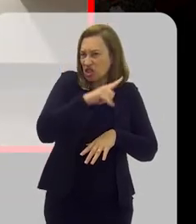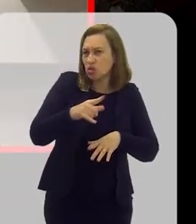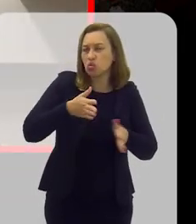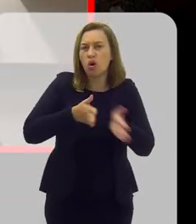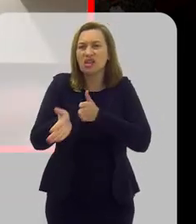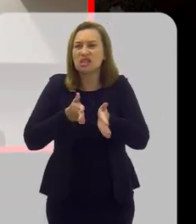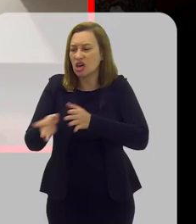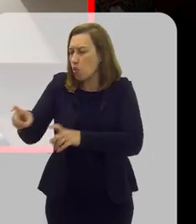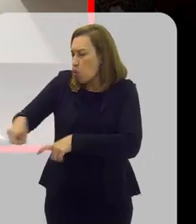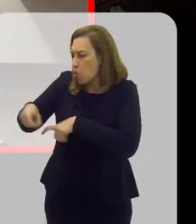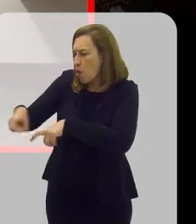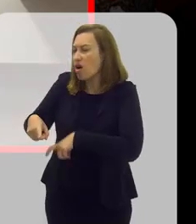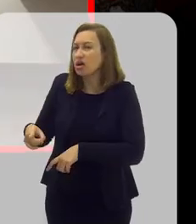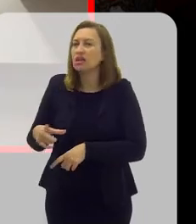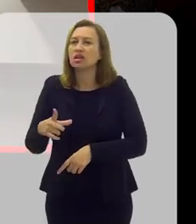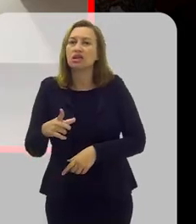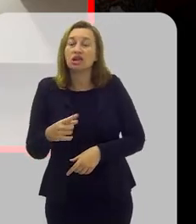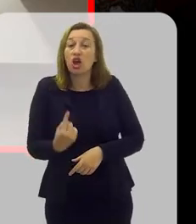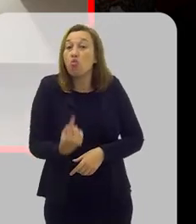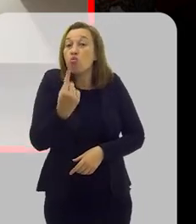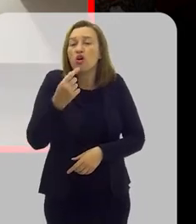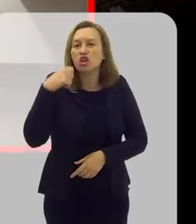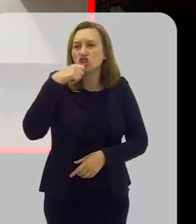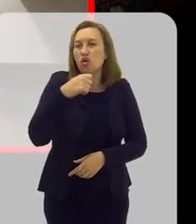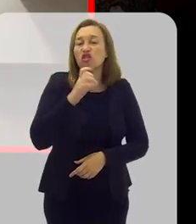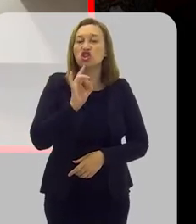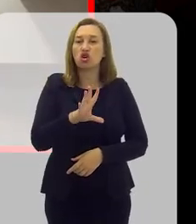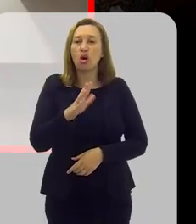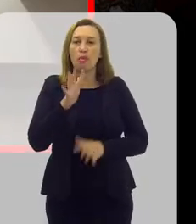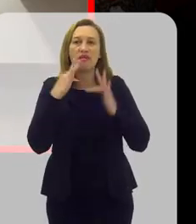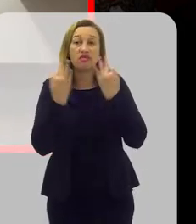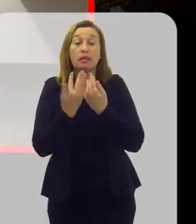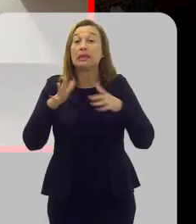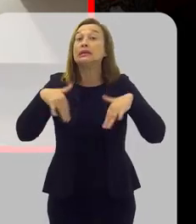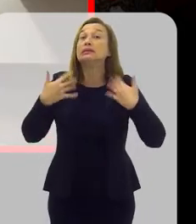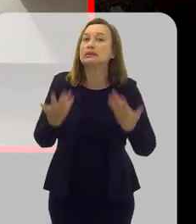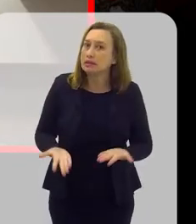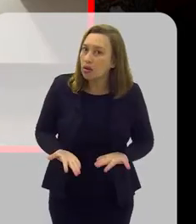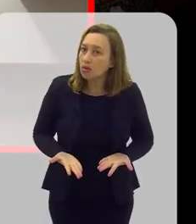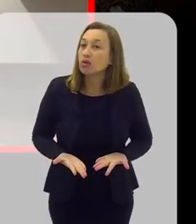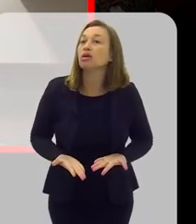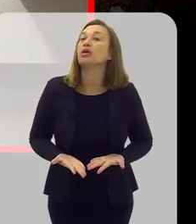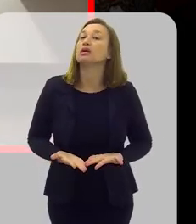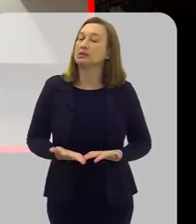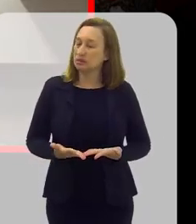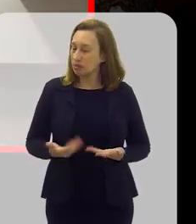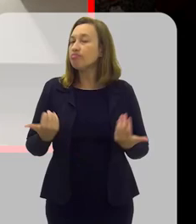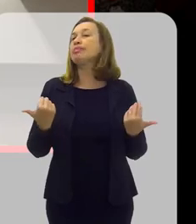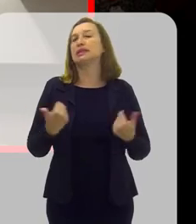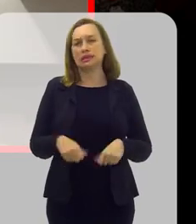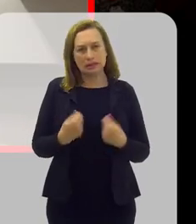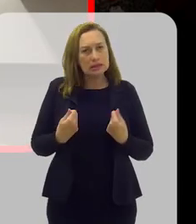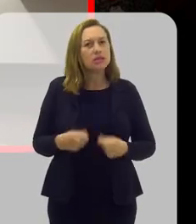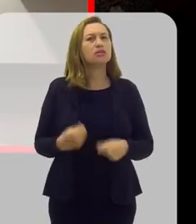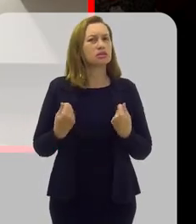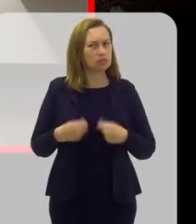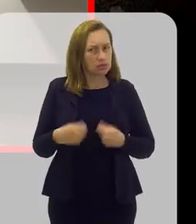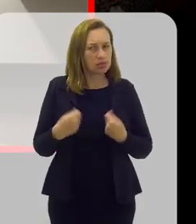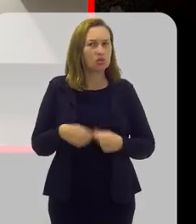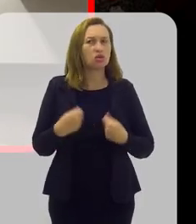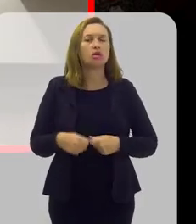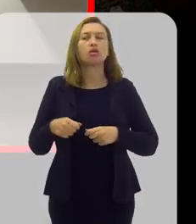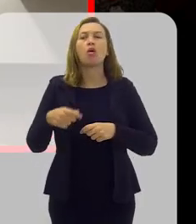a gente ouve histórias de que tem uma escova para a família. Então, precisa sim